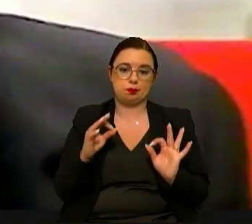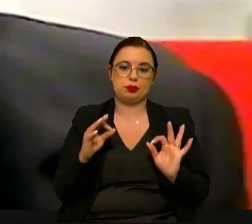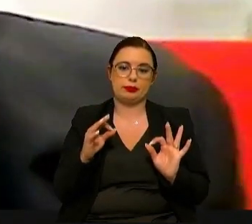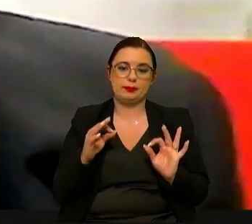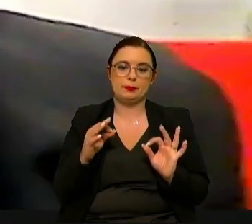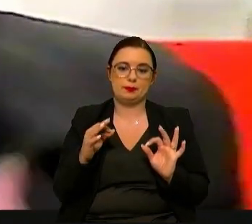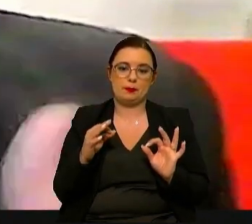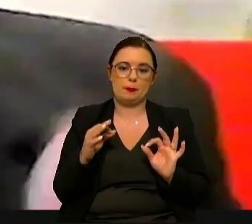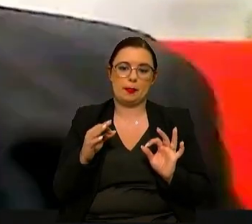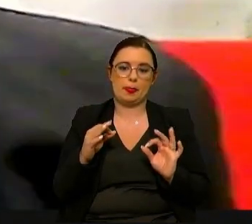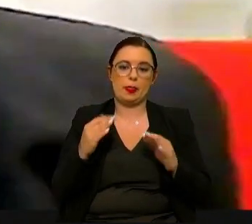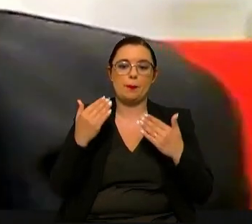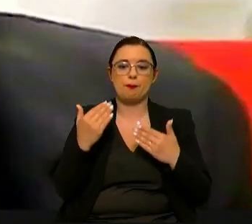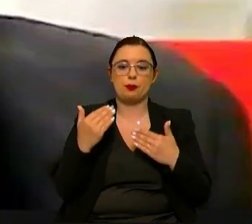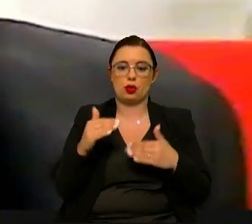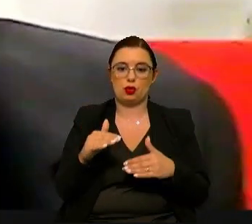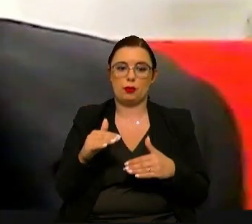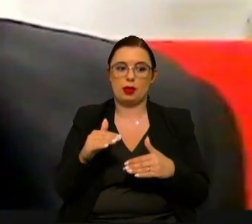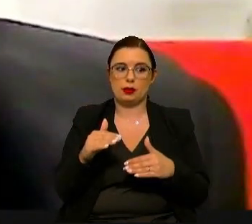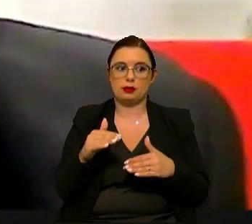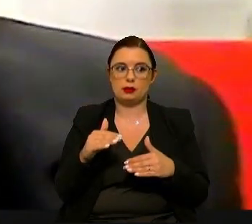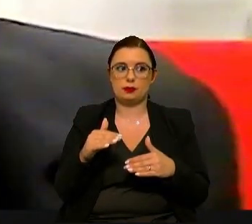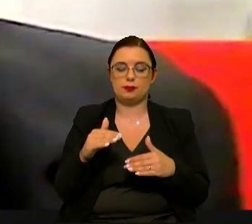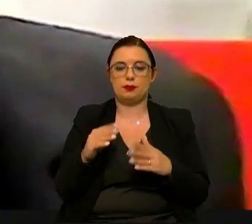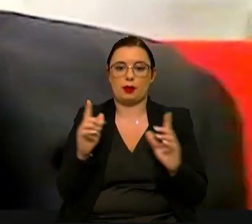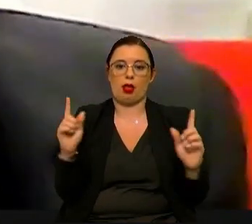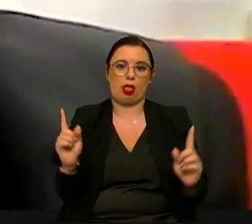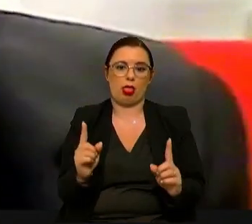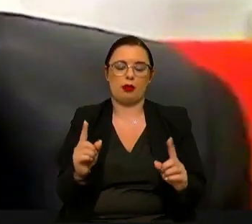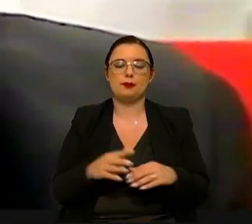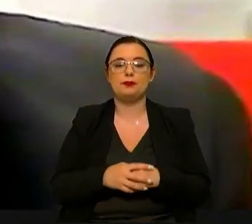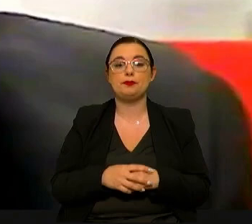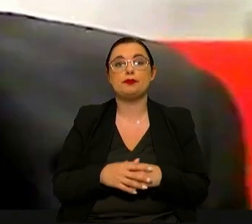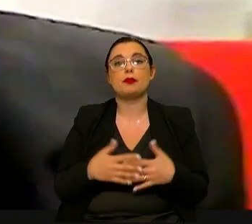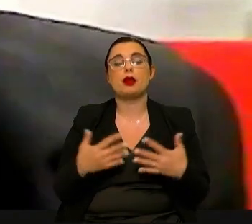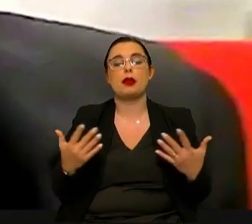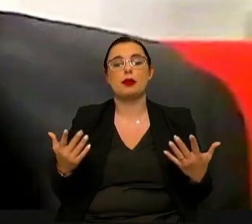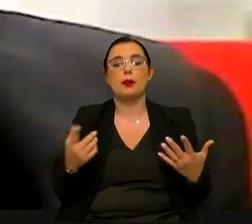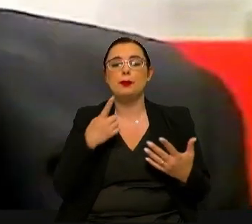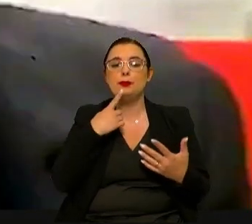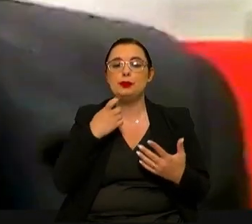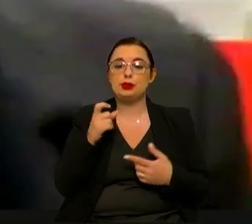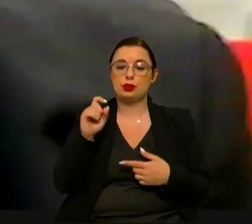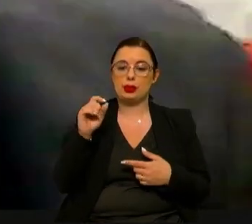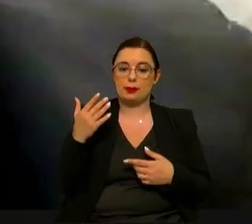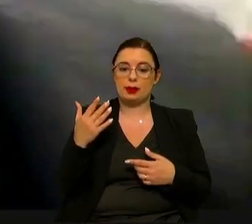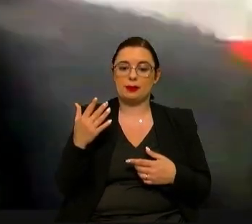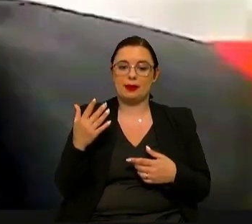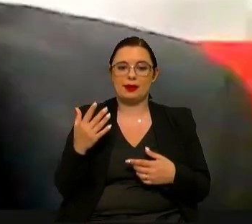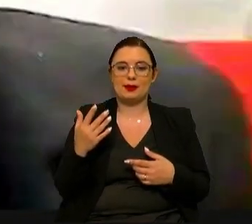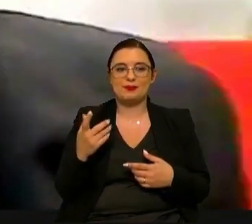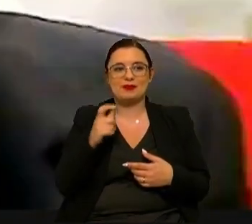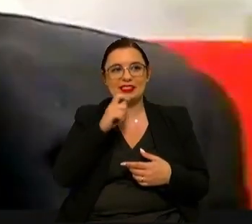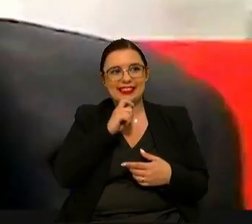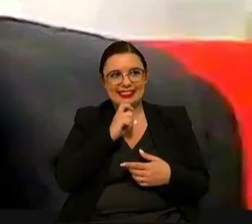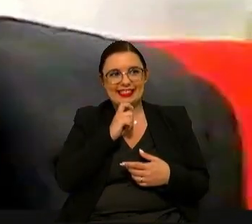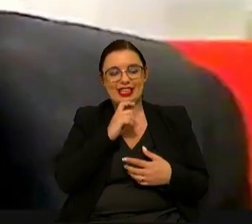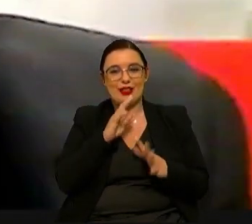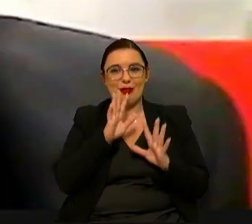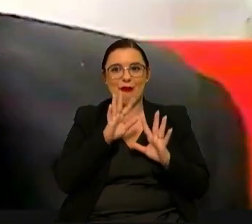vez mais num prazo mais curto. Bom, a primeira pergunta de quebrar gelo é uma pergunta